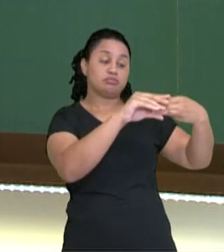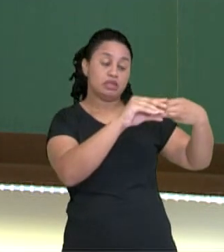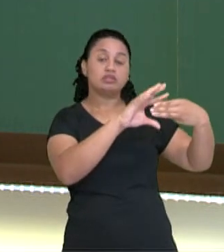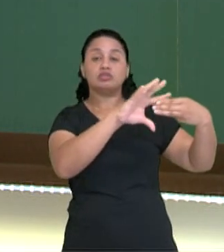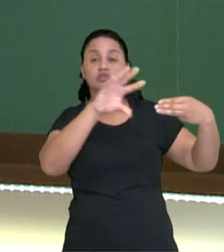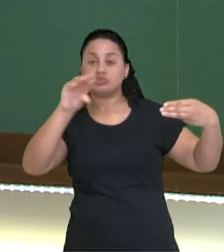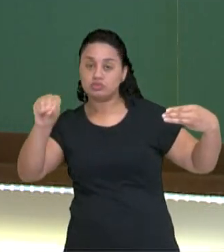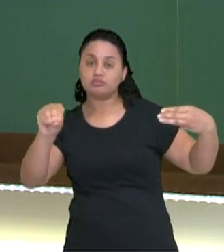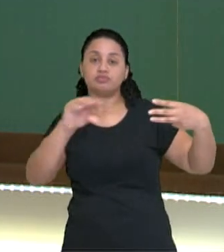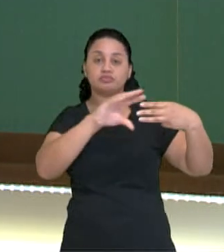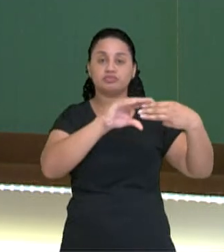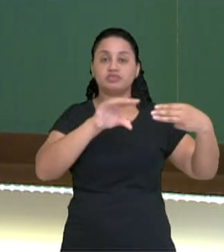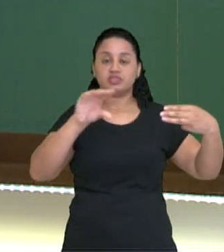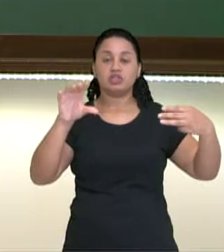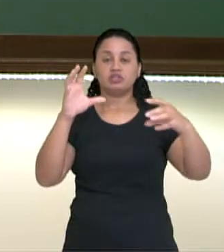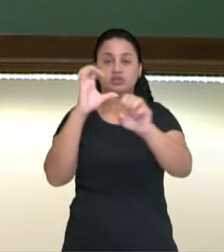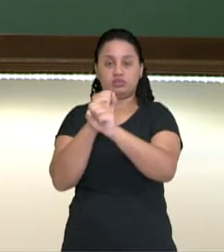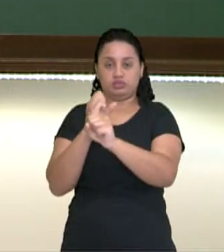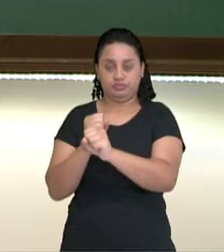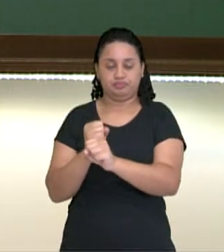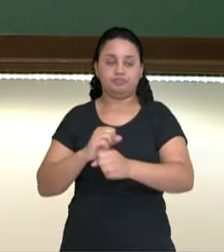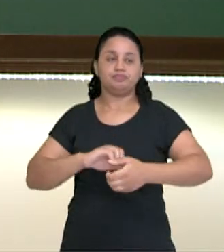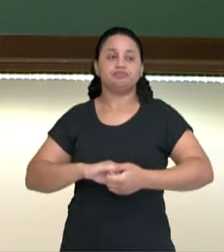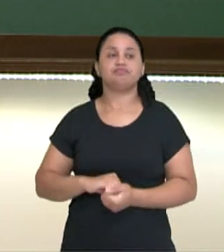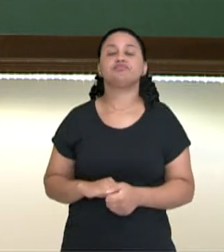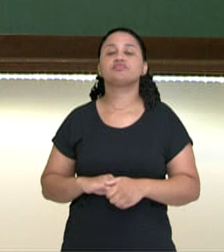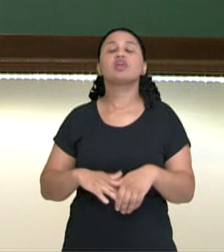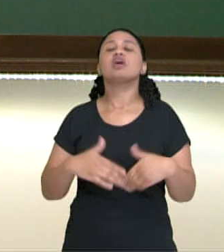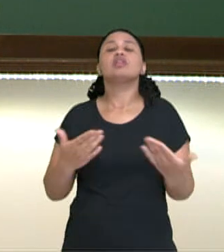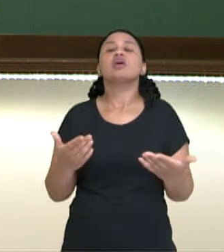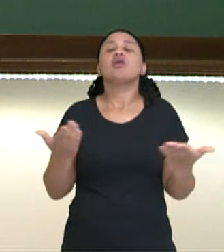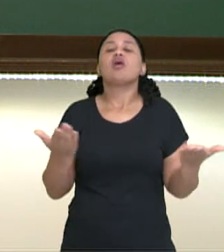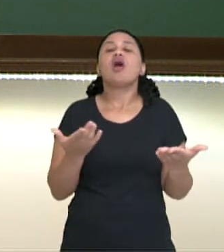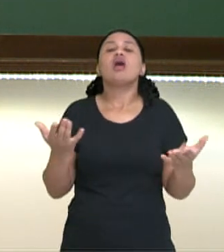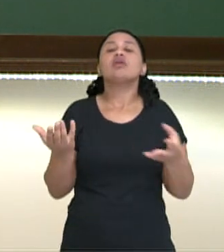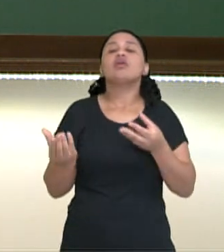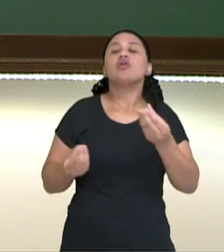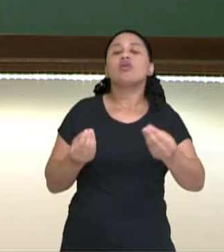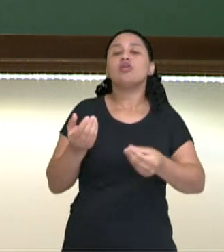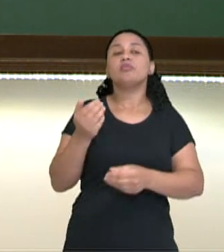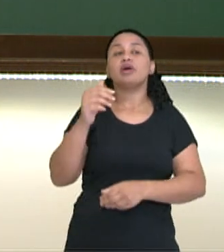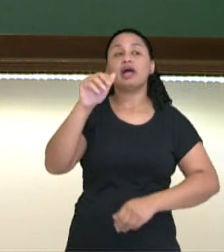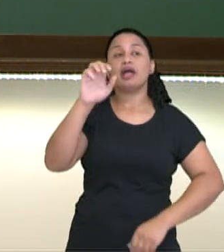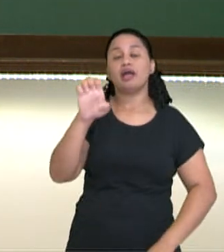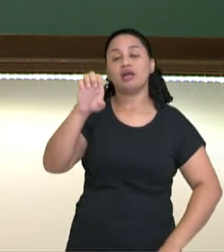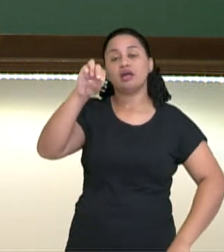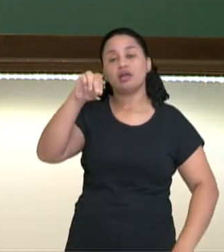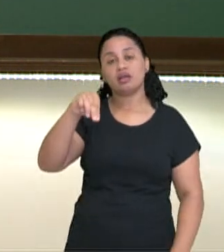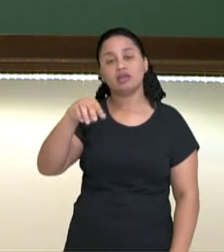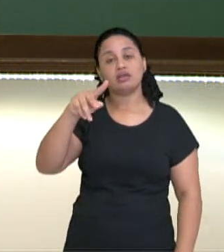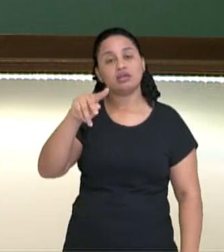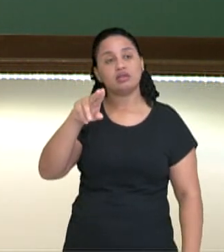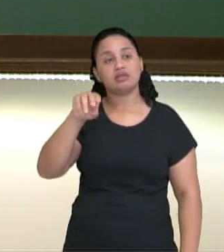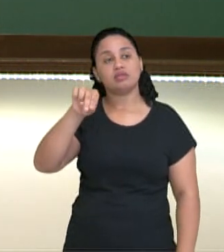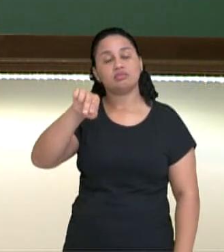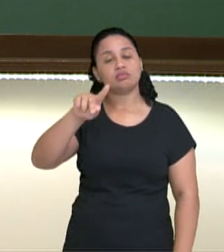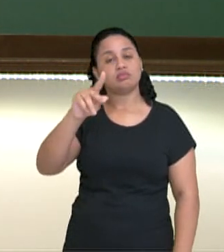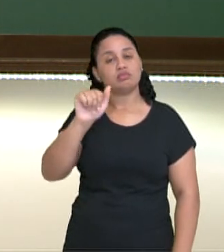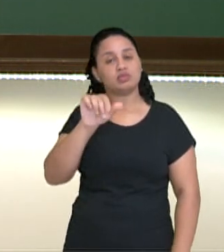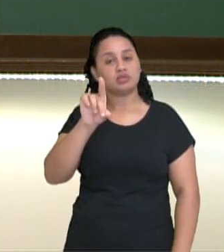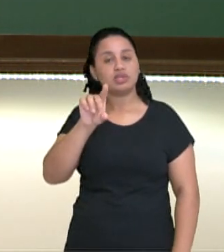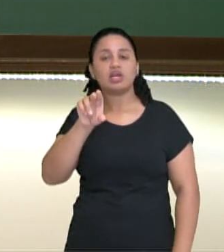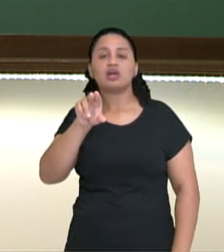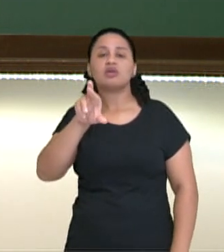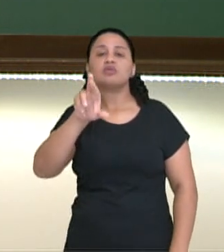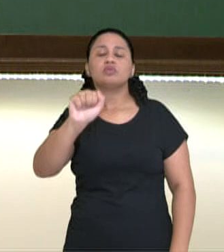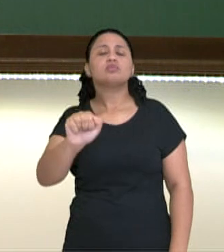lá para o próximo? Empunhadura. O que é empunhadura? A professora vai explicar para vocês. Empunhadura é o jeito que a gente pega na raquete,